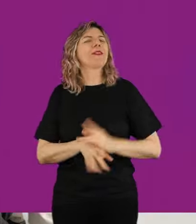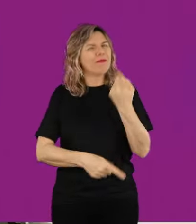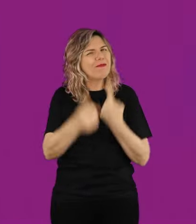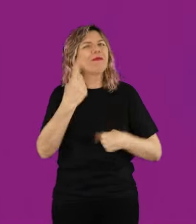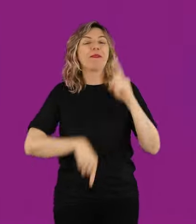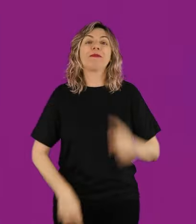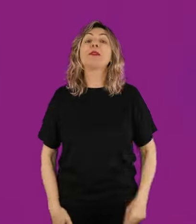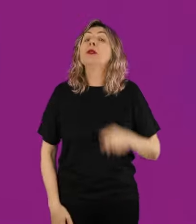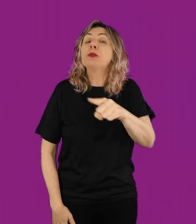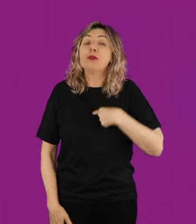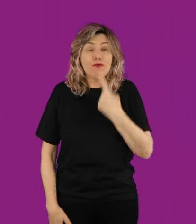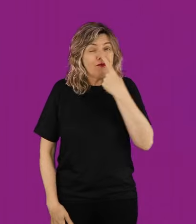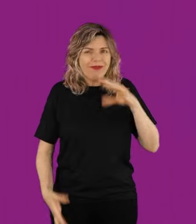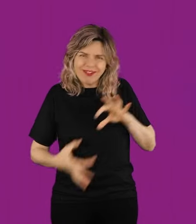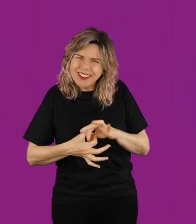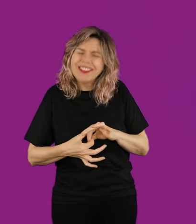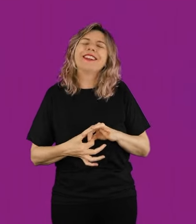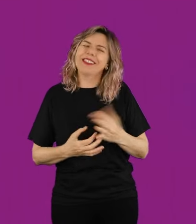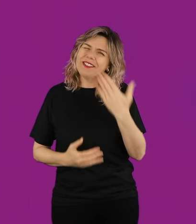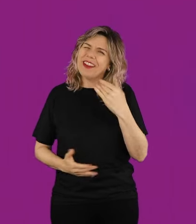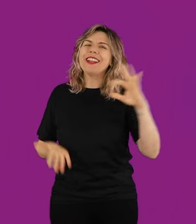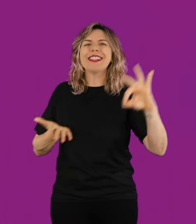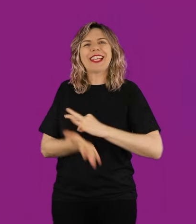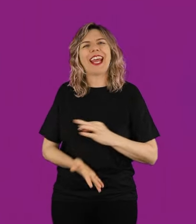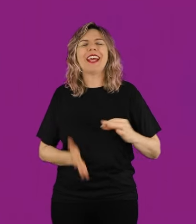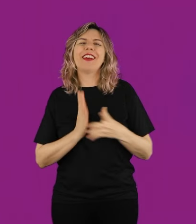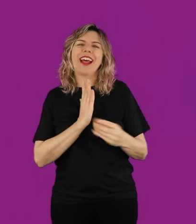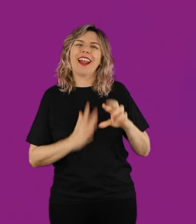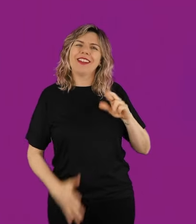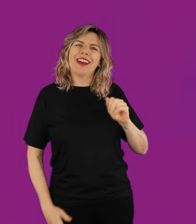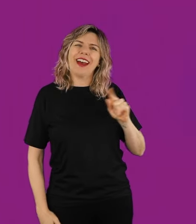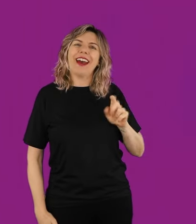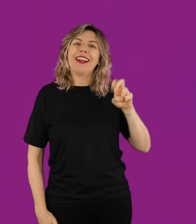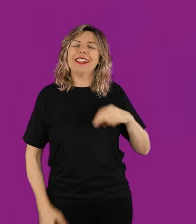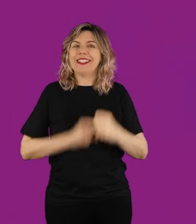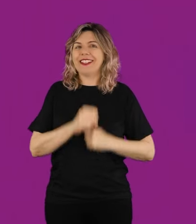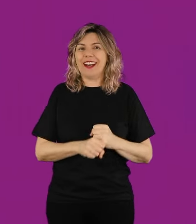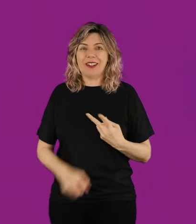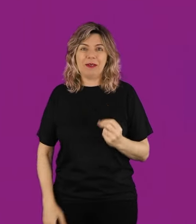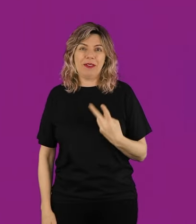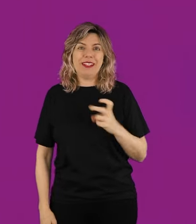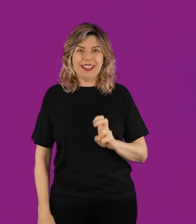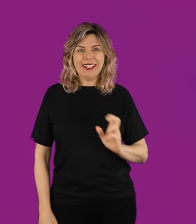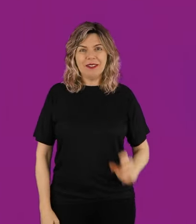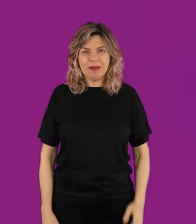transformado. E você, se identificou? Inscreva-se no Talentos Raizem 2025.